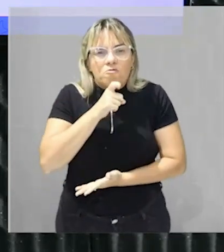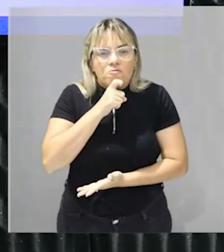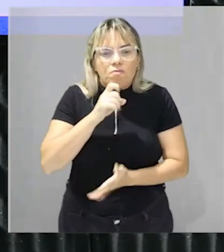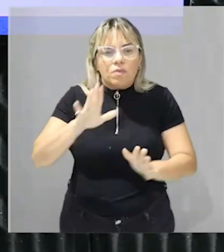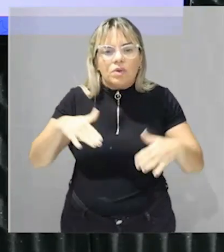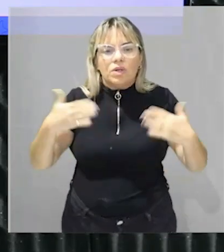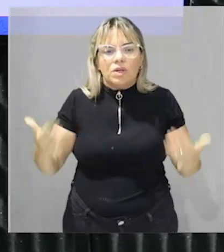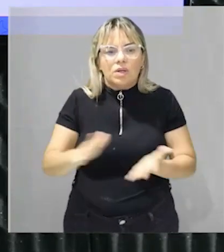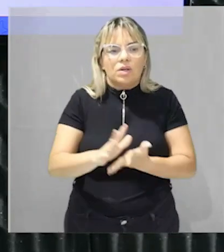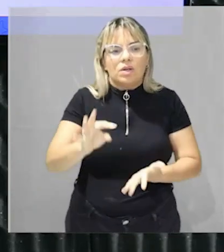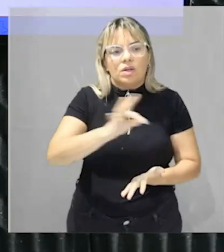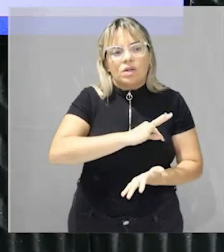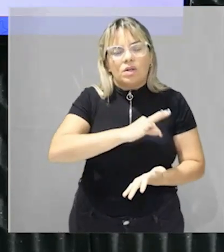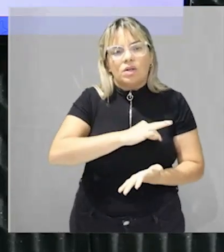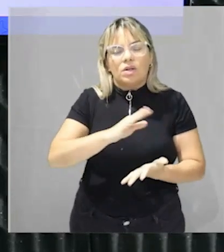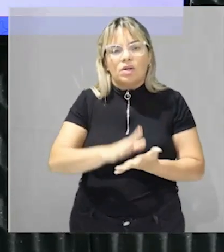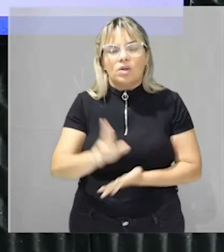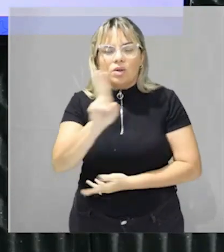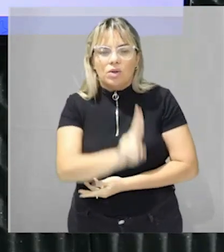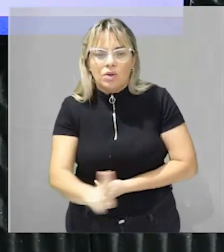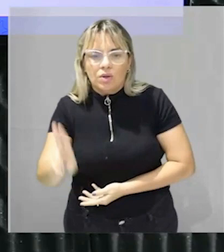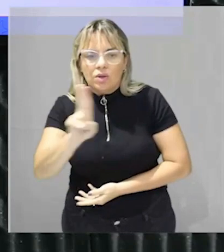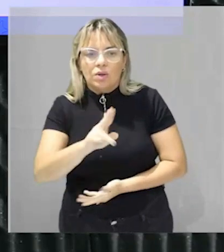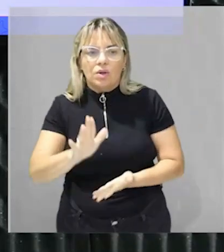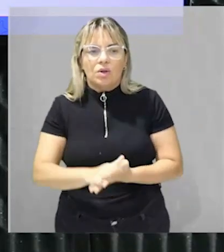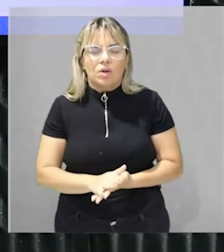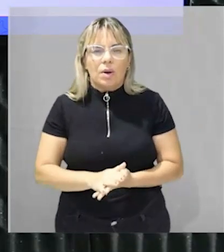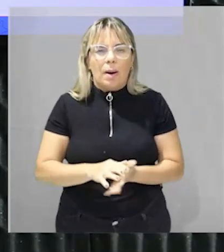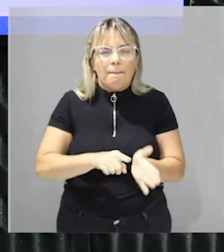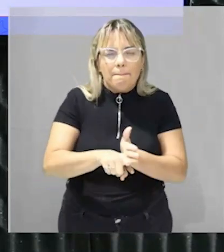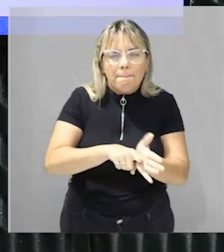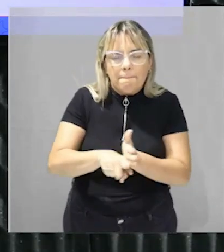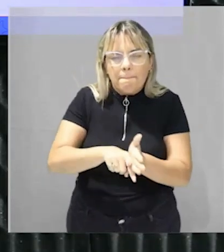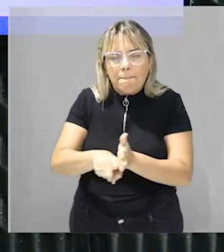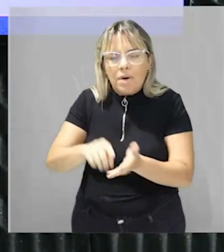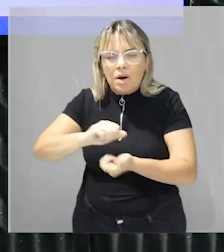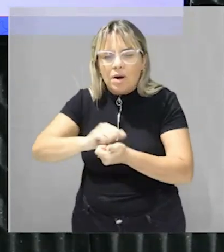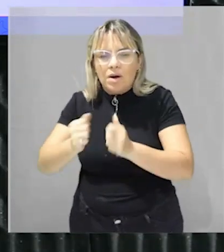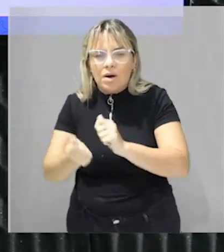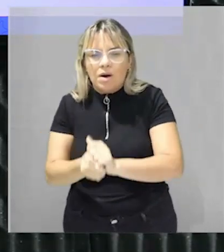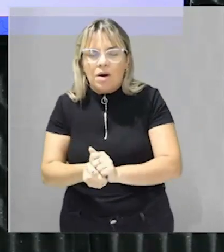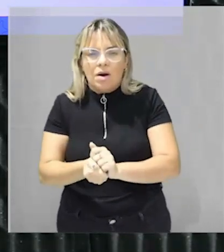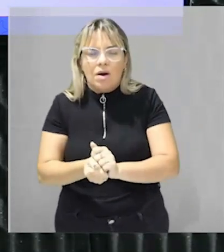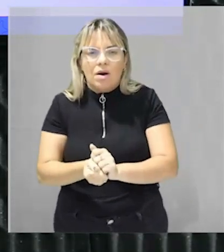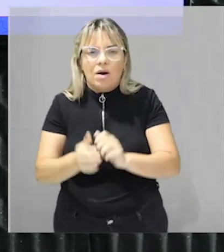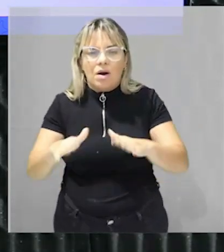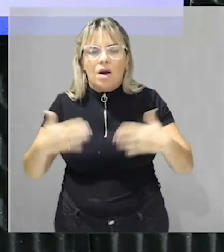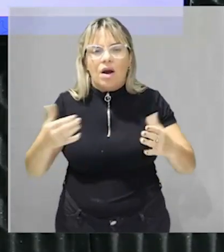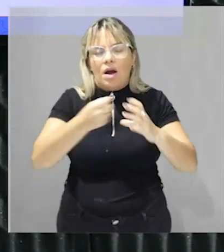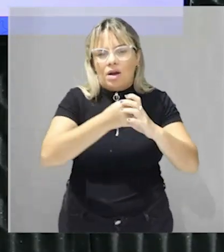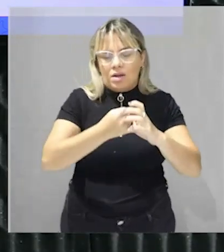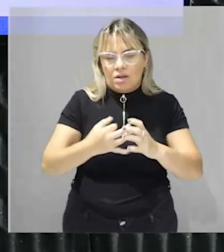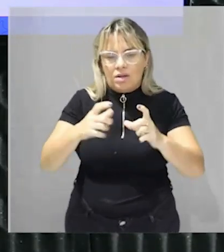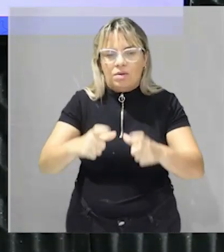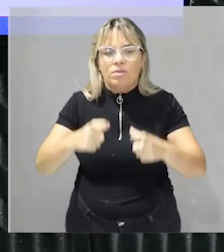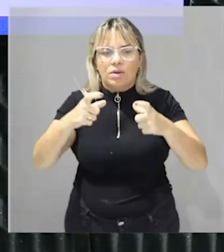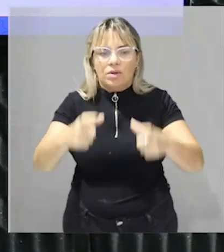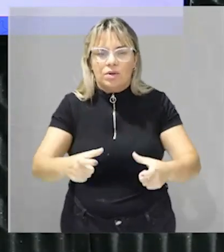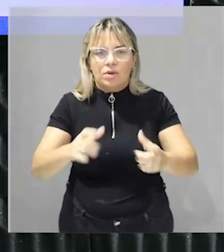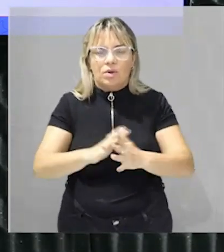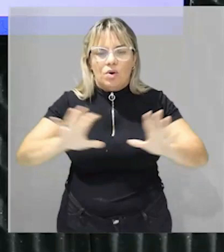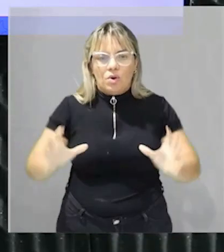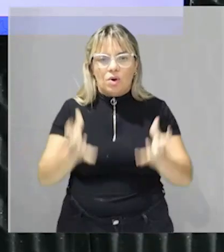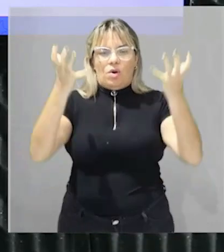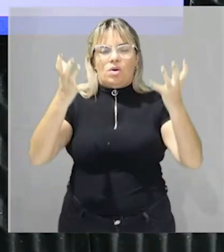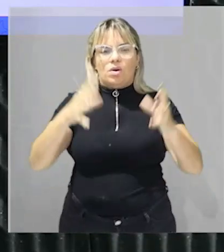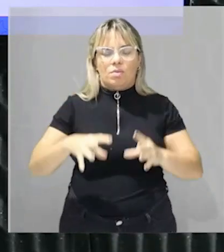as técnicas referidas no texto buscaram adaptar os cultivos a que? as características locais na verdade do clima por exemplo